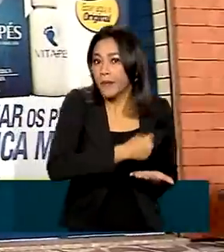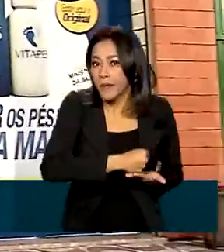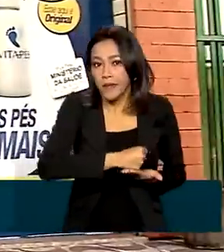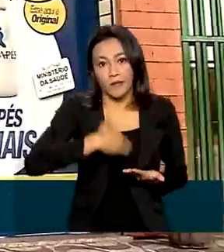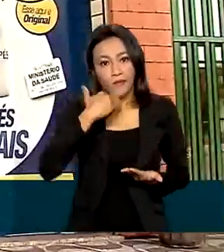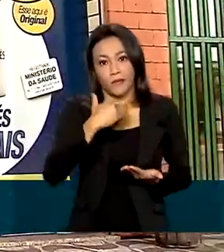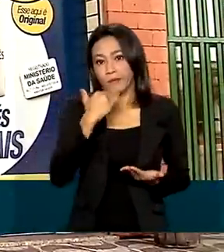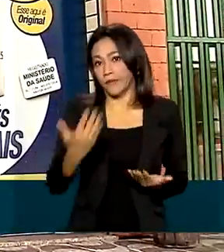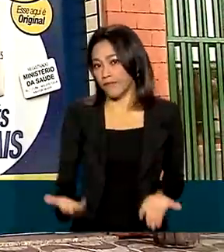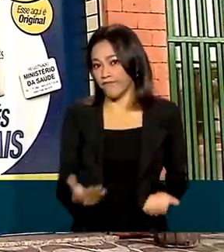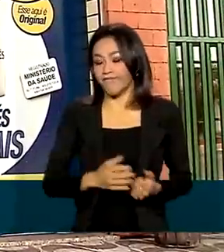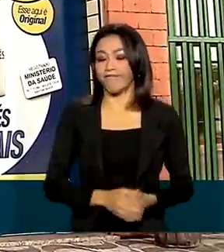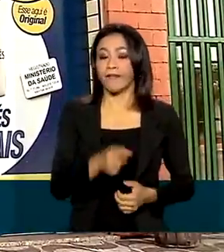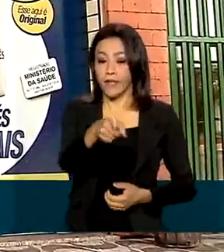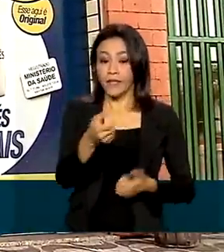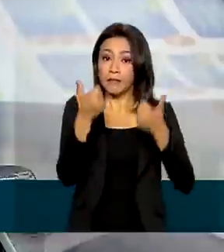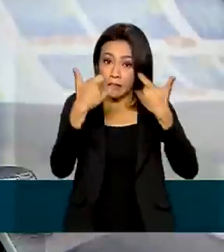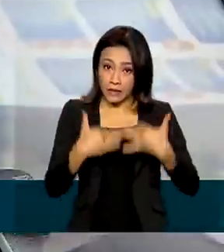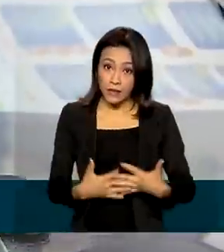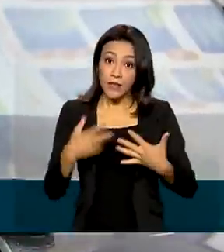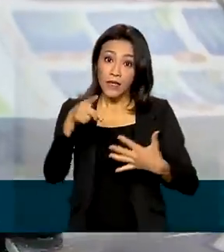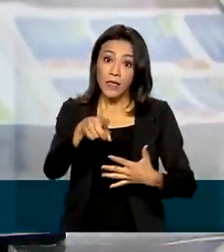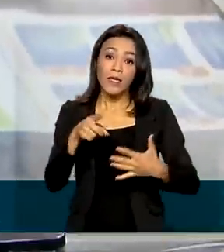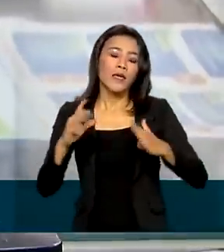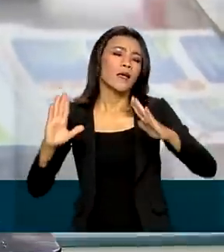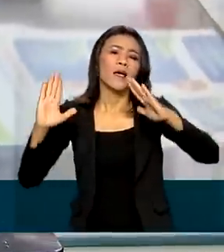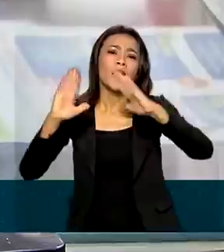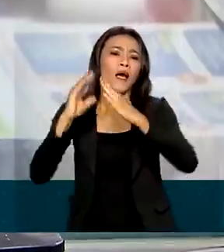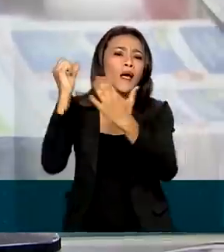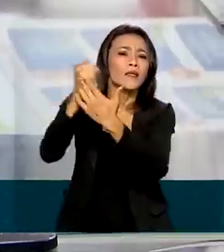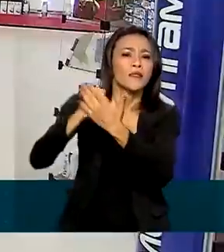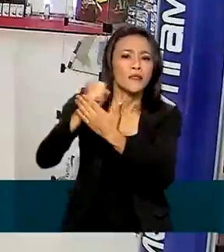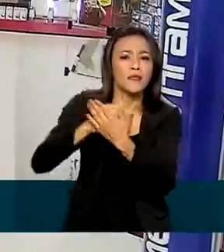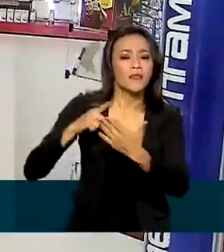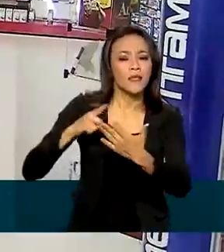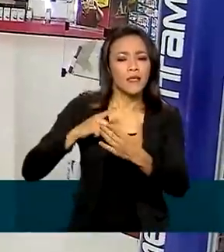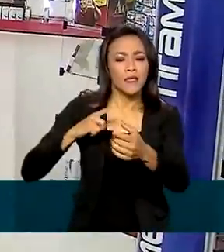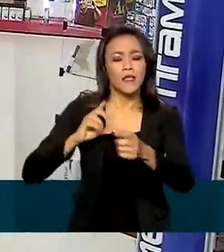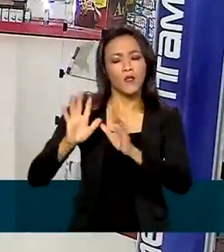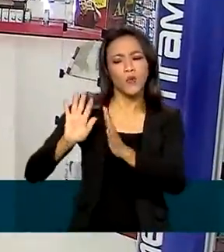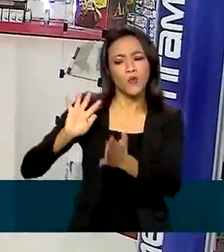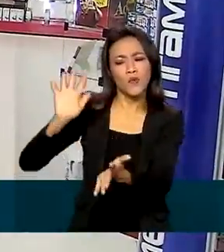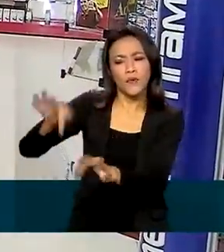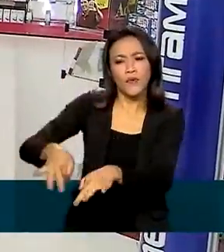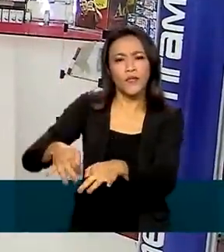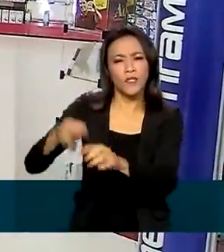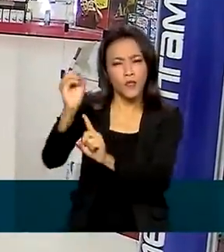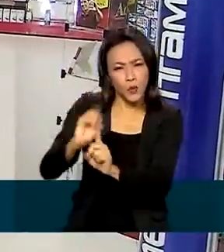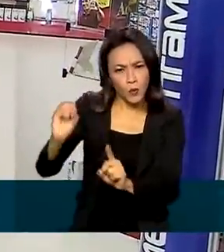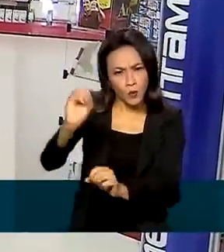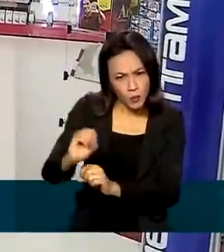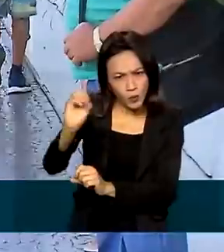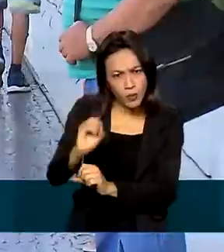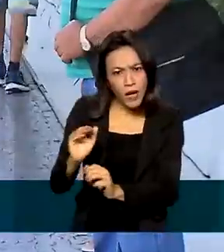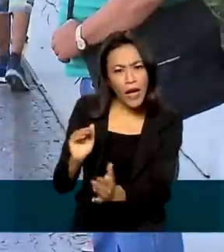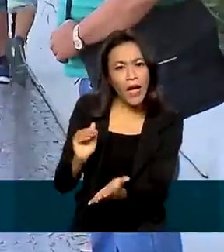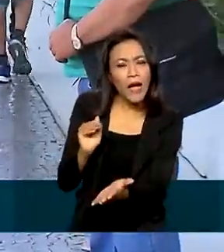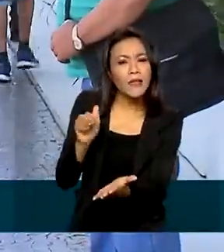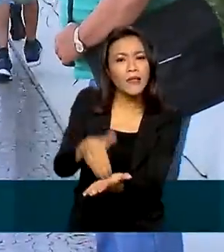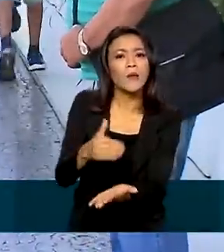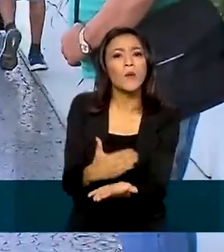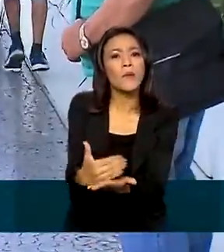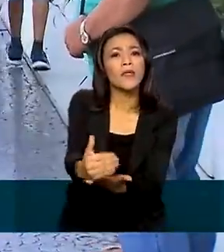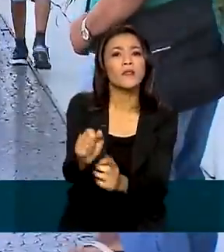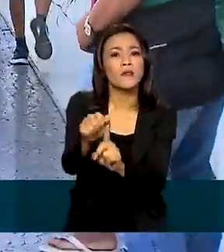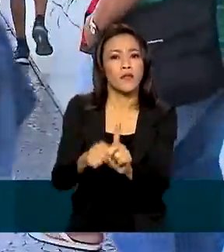expectativa é que os remédios estejam disponíveis entre o final de outubro e o começo de novembro. Cerca